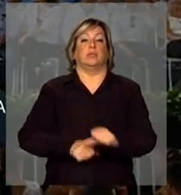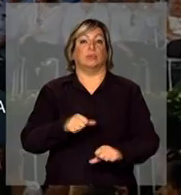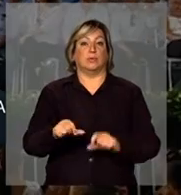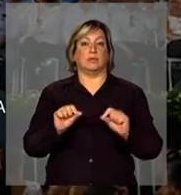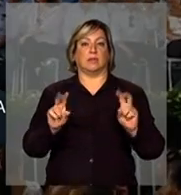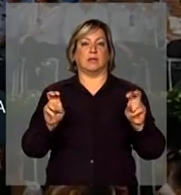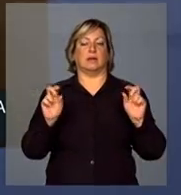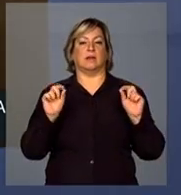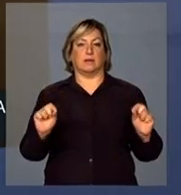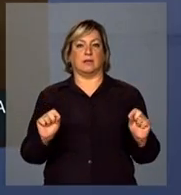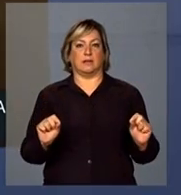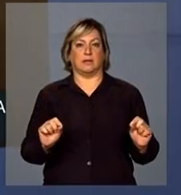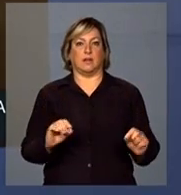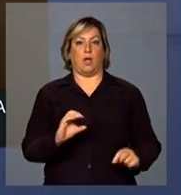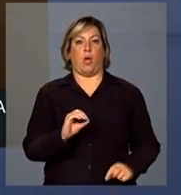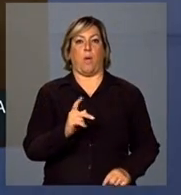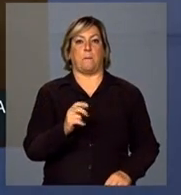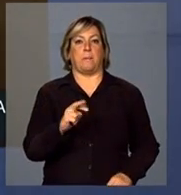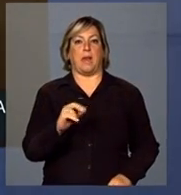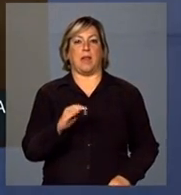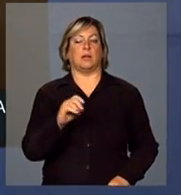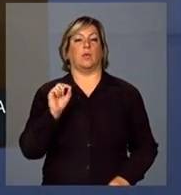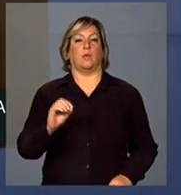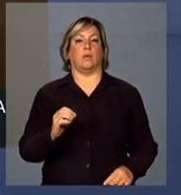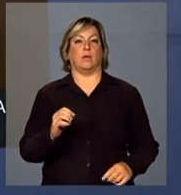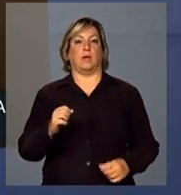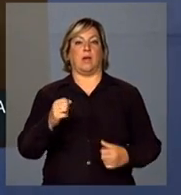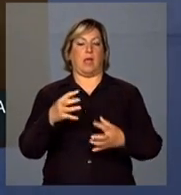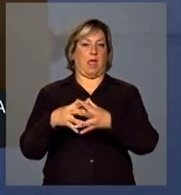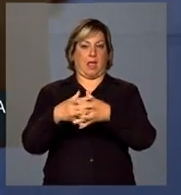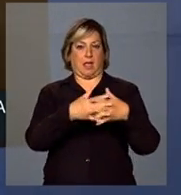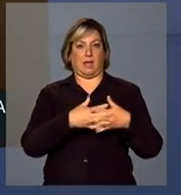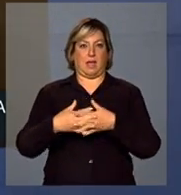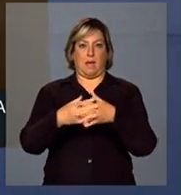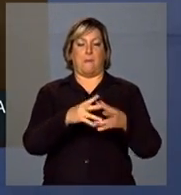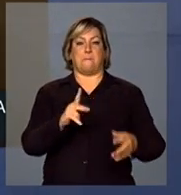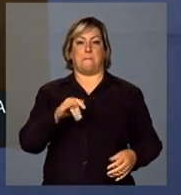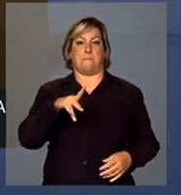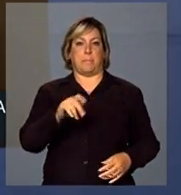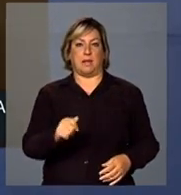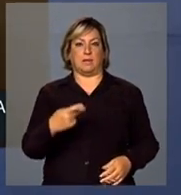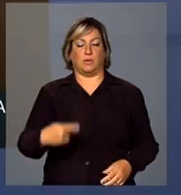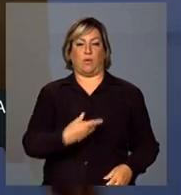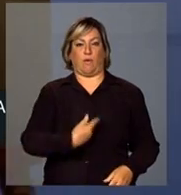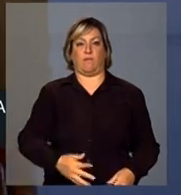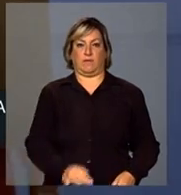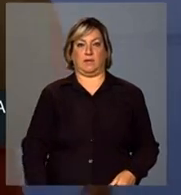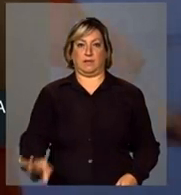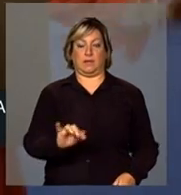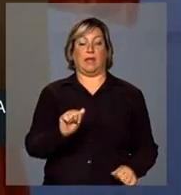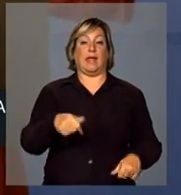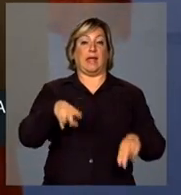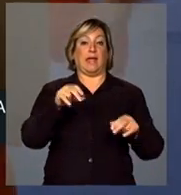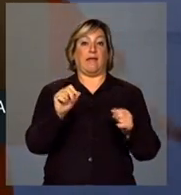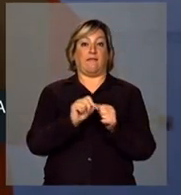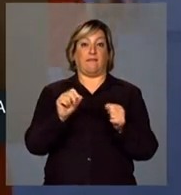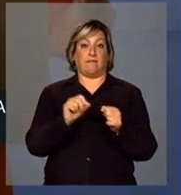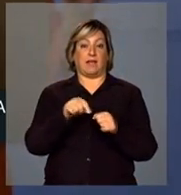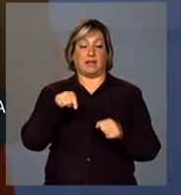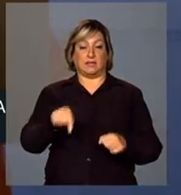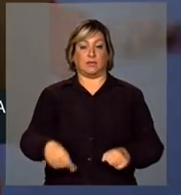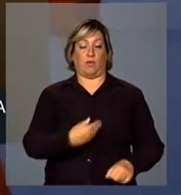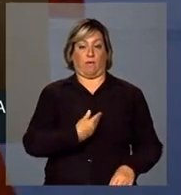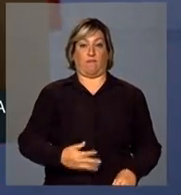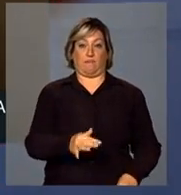questão da Operação Carro-Pipa no governo federal. Quem faz a Operação Carro-Pipa no governo